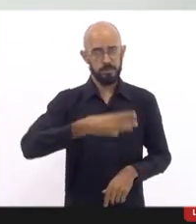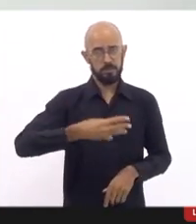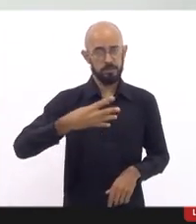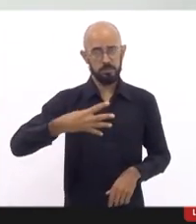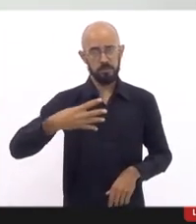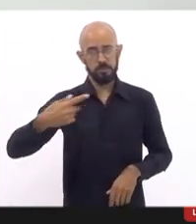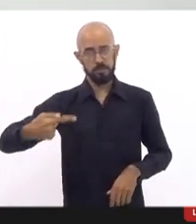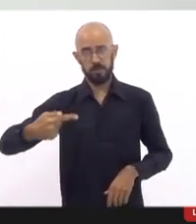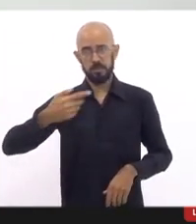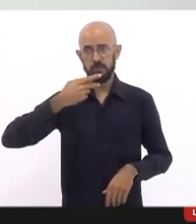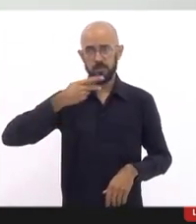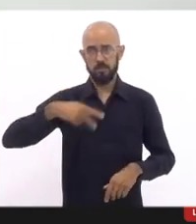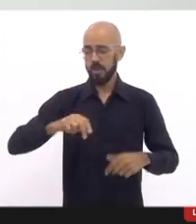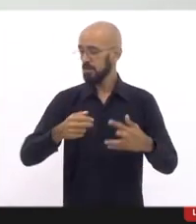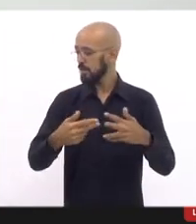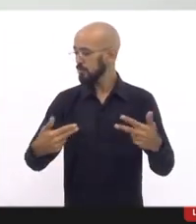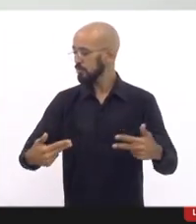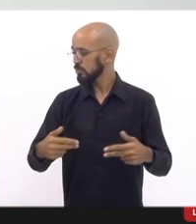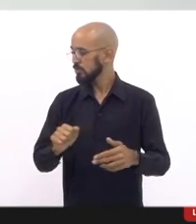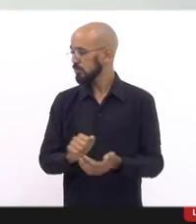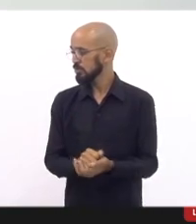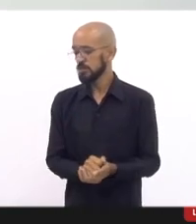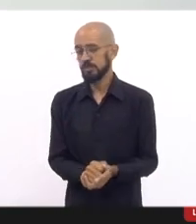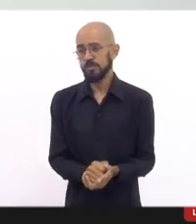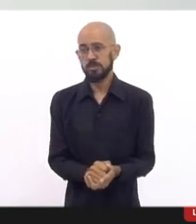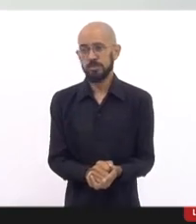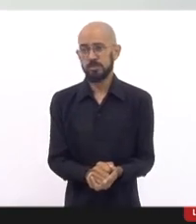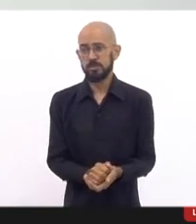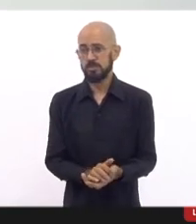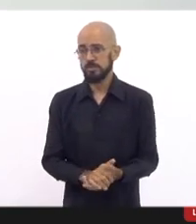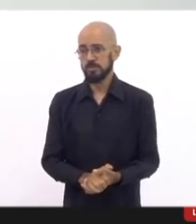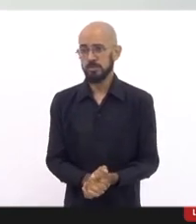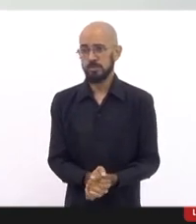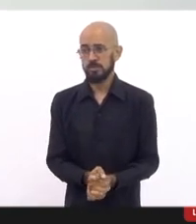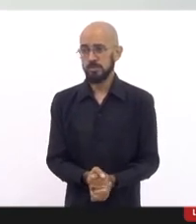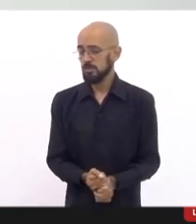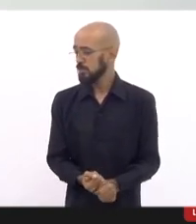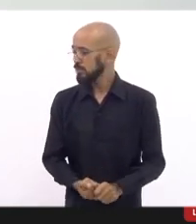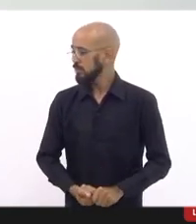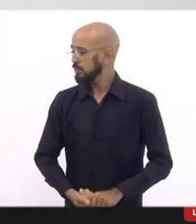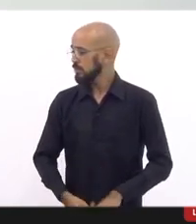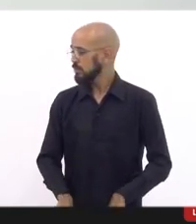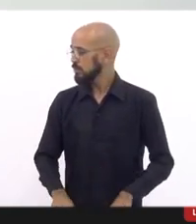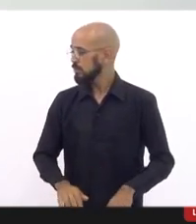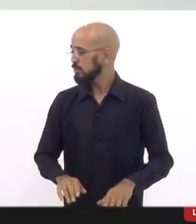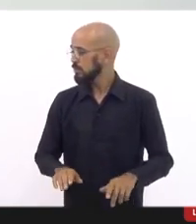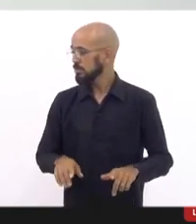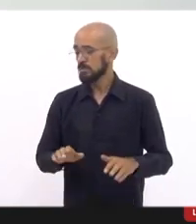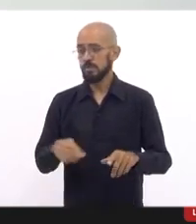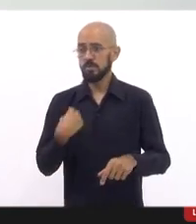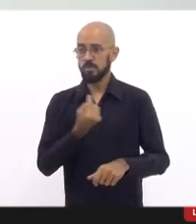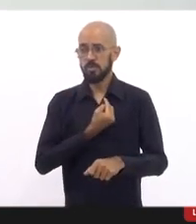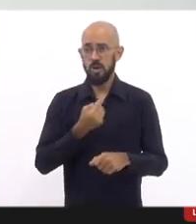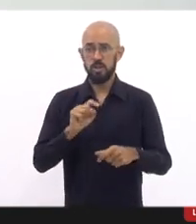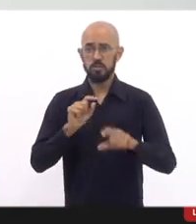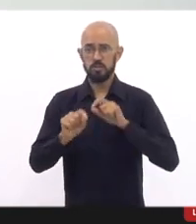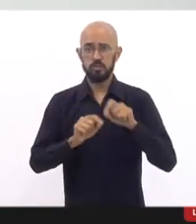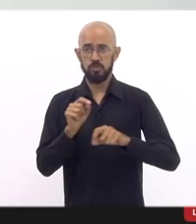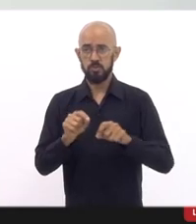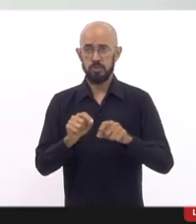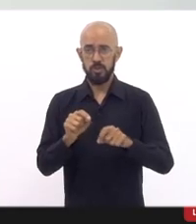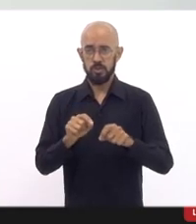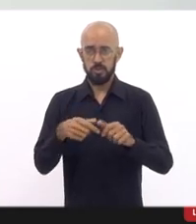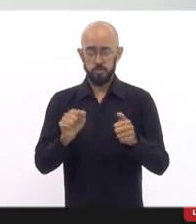de coisas, né, do sistema carcerário, nós, aqui, todos nós, as